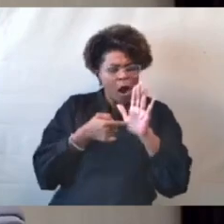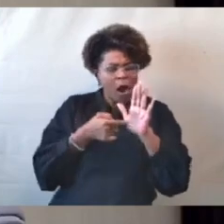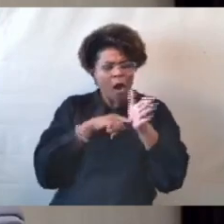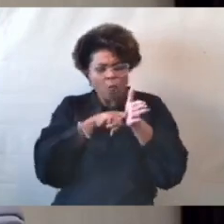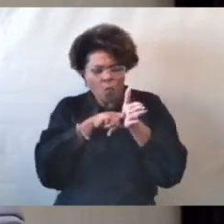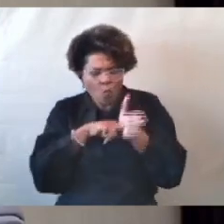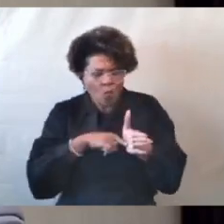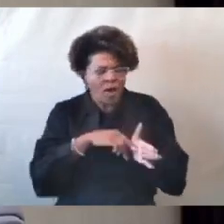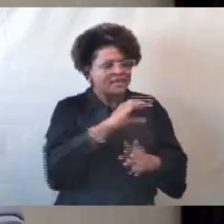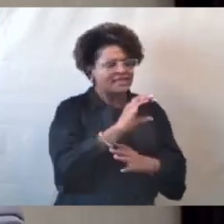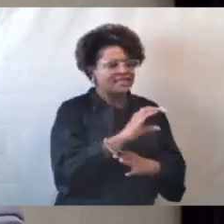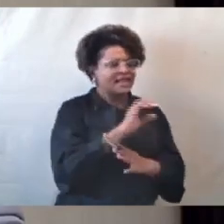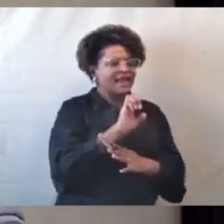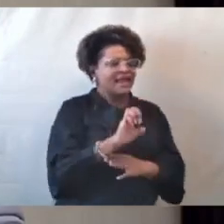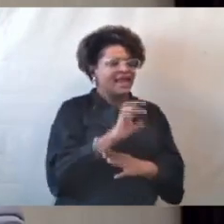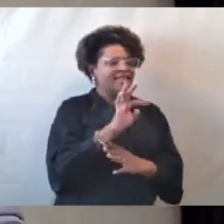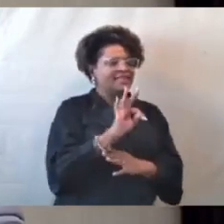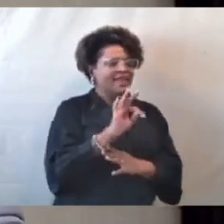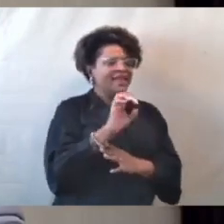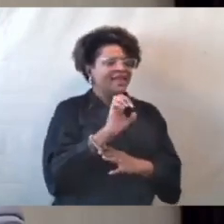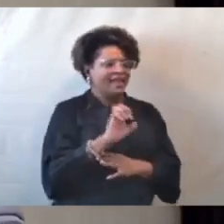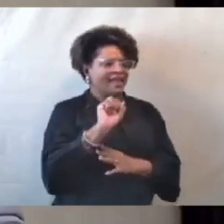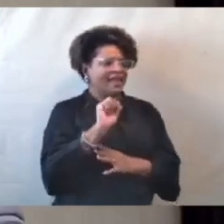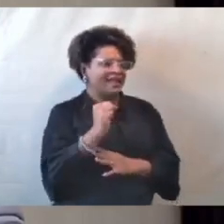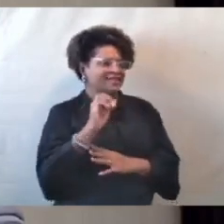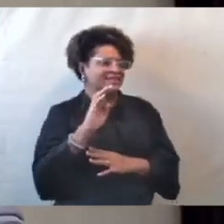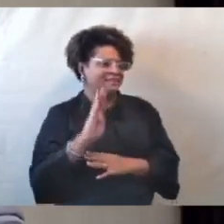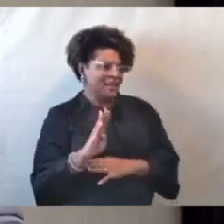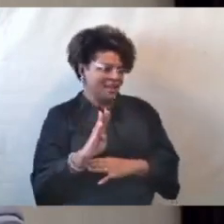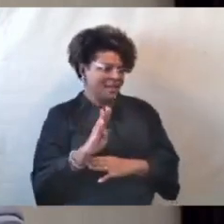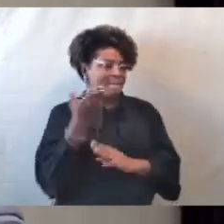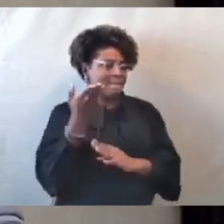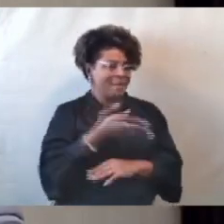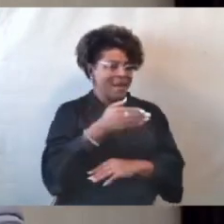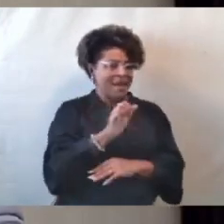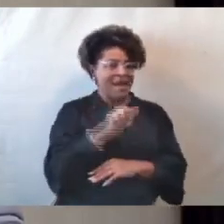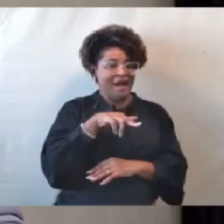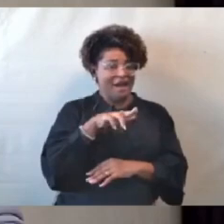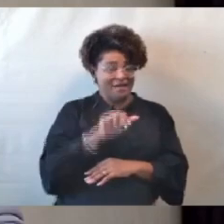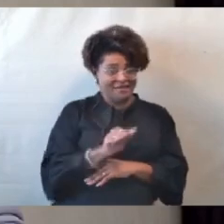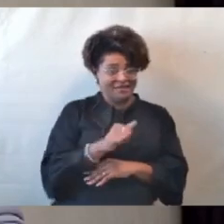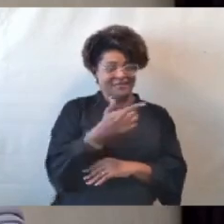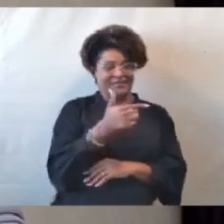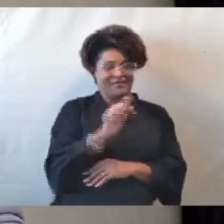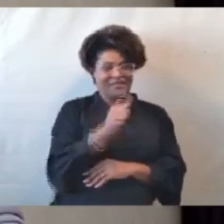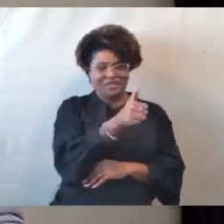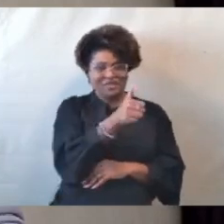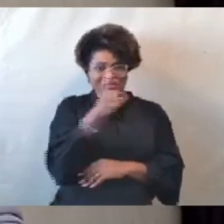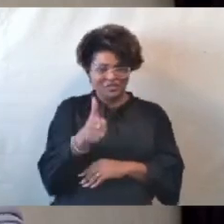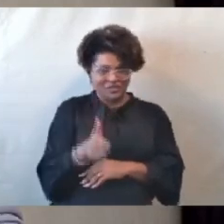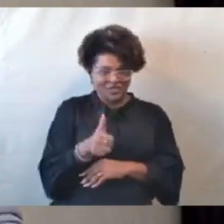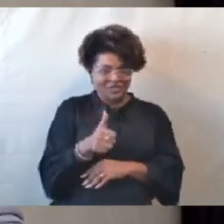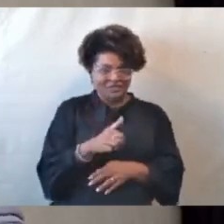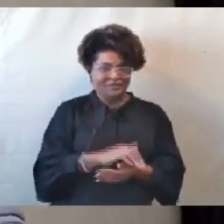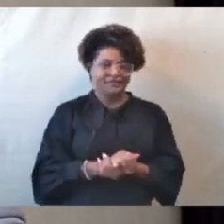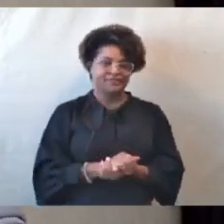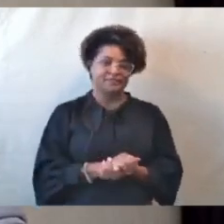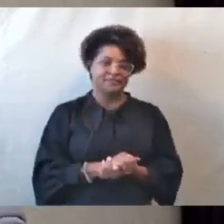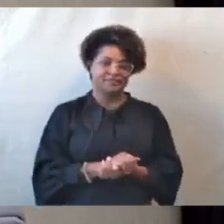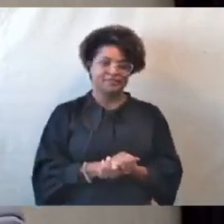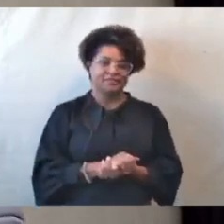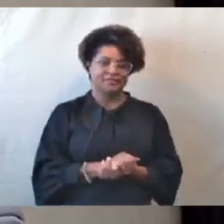barra ANA de 2011 e do Standard Methods for the Examination of Water and Wastewater.